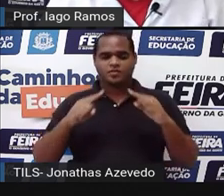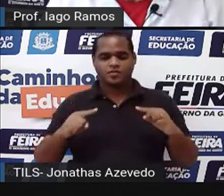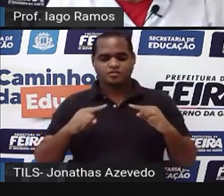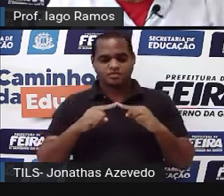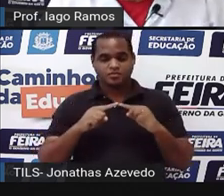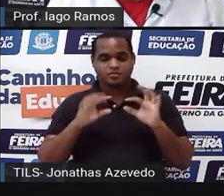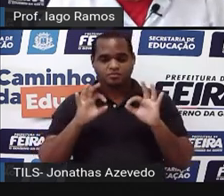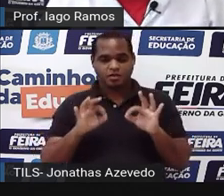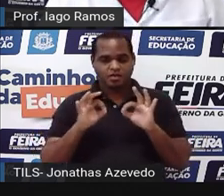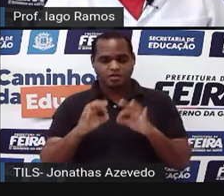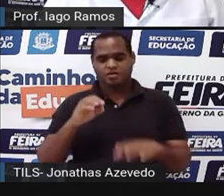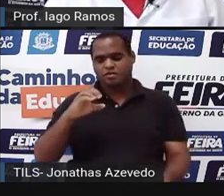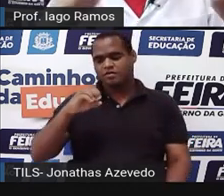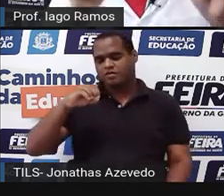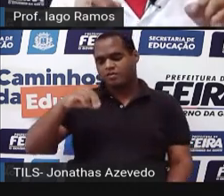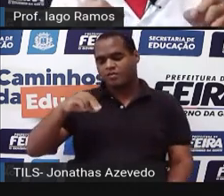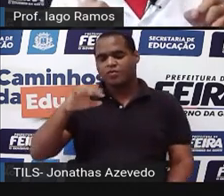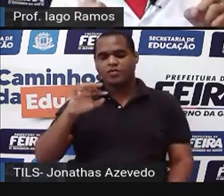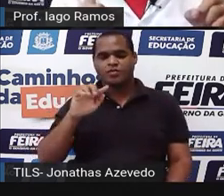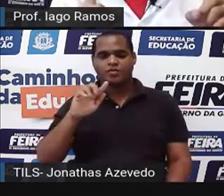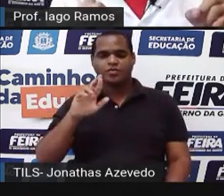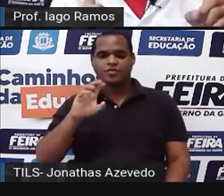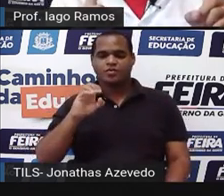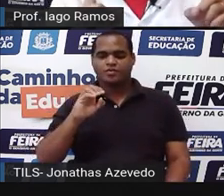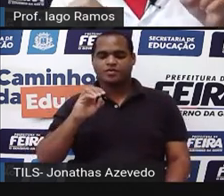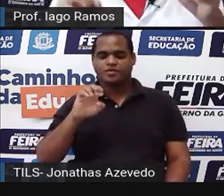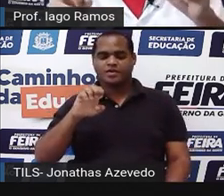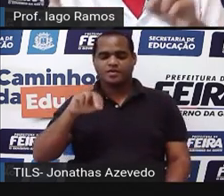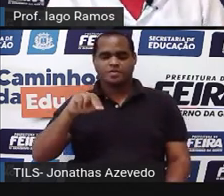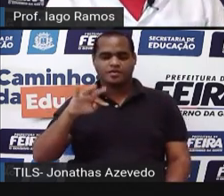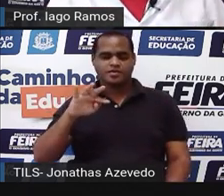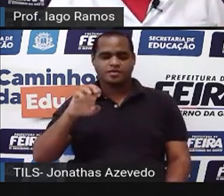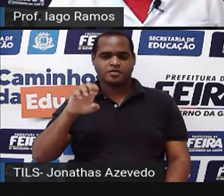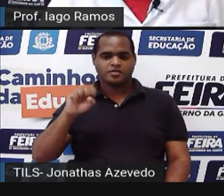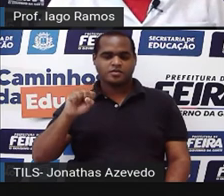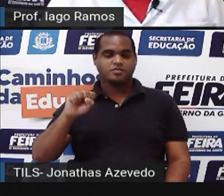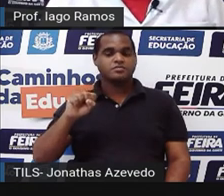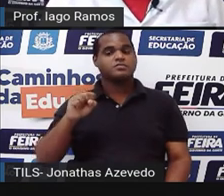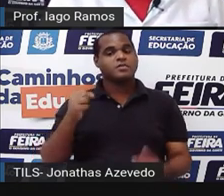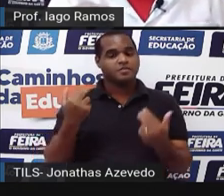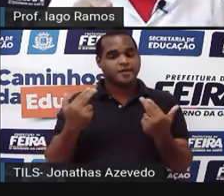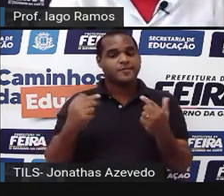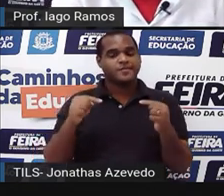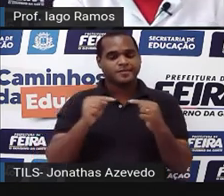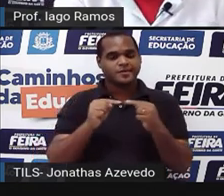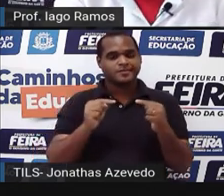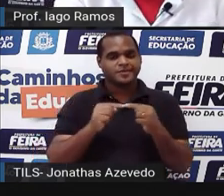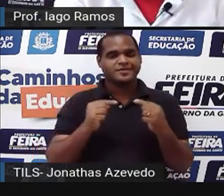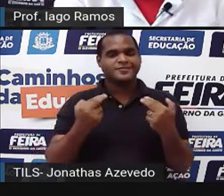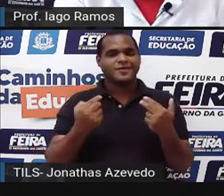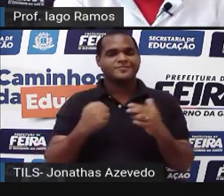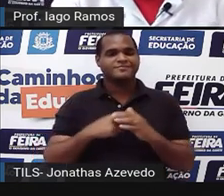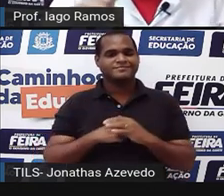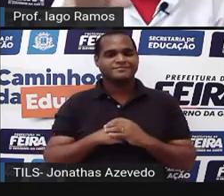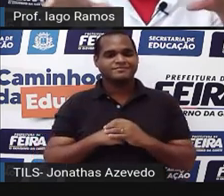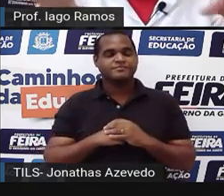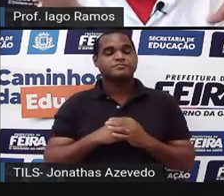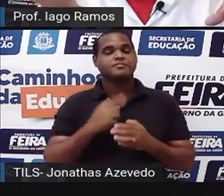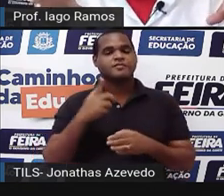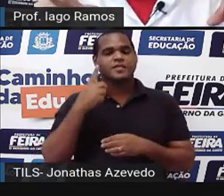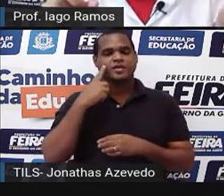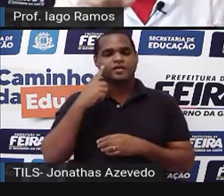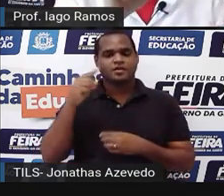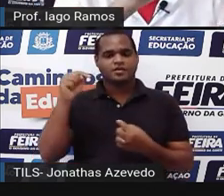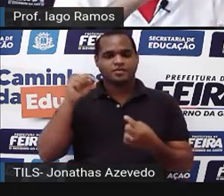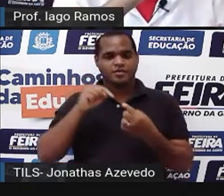congruentes. É porque essa palavra congruente significa com a mesma medida. E aquele sinalzinho que eu coloquei entre os nomes